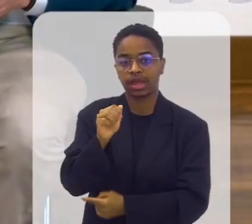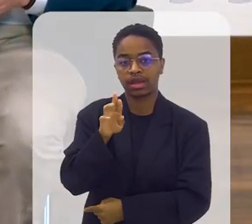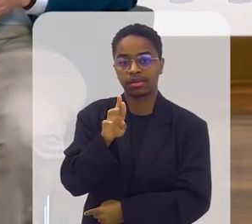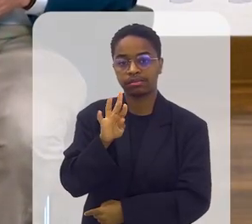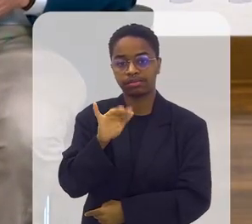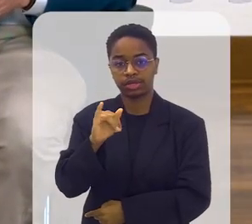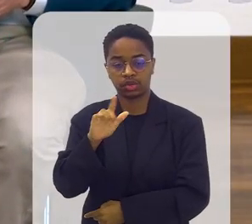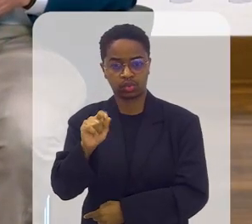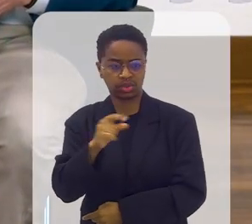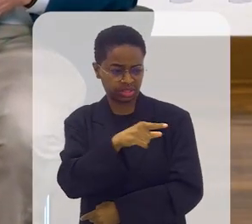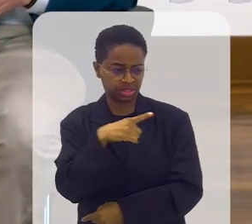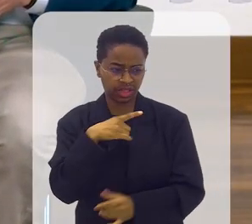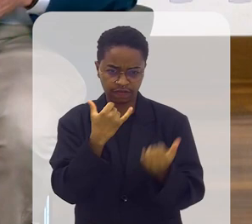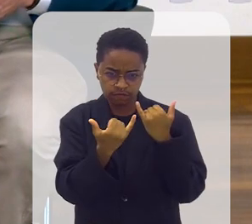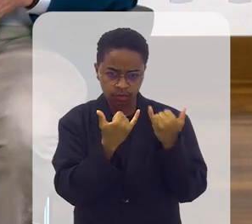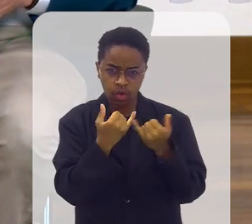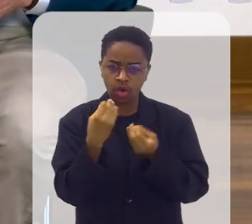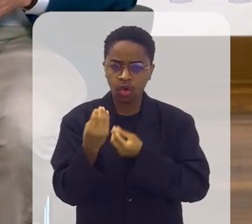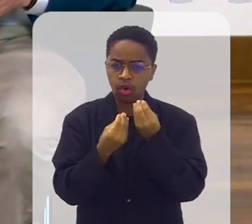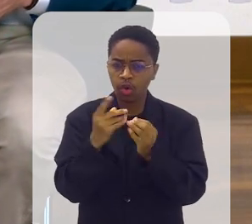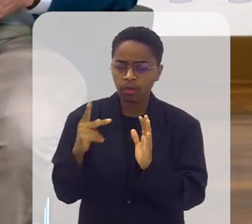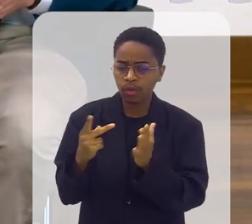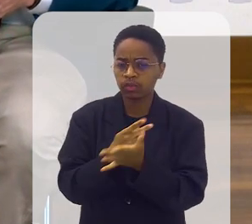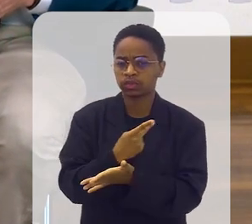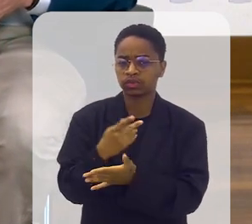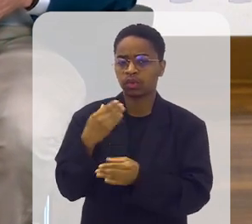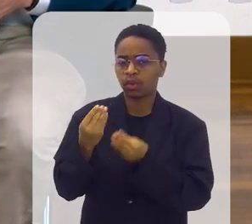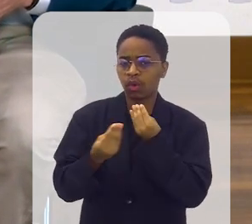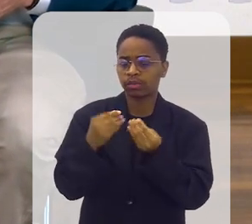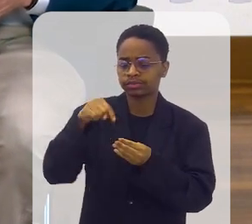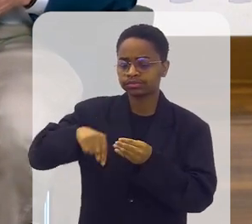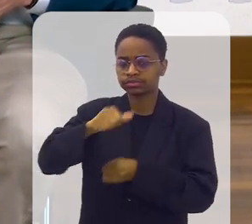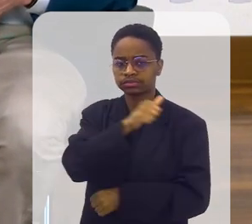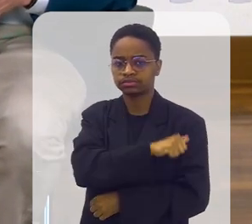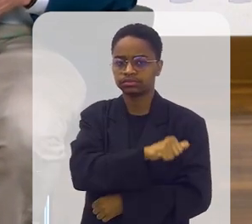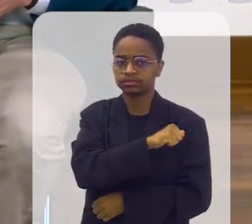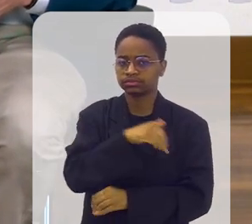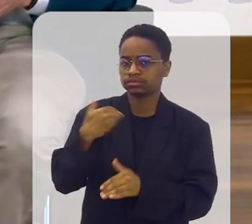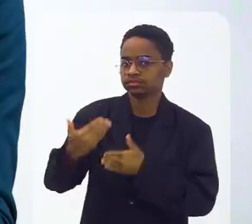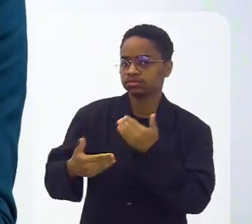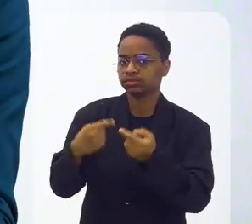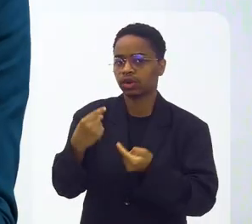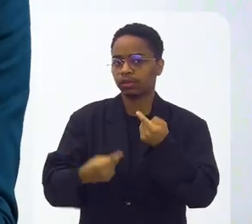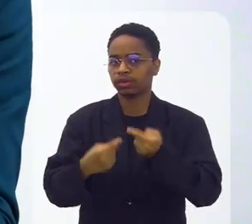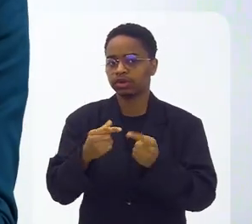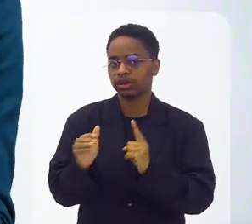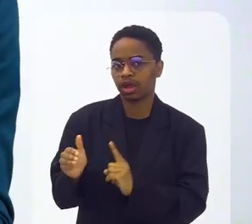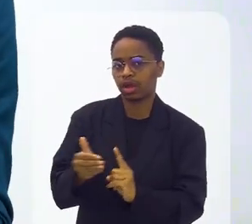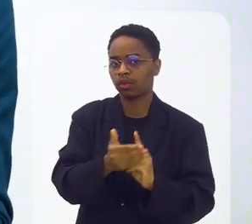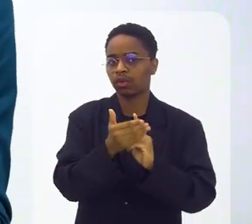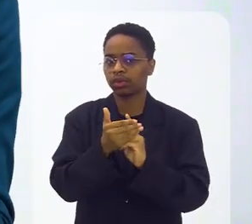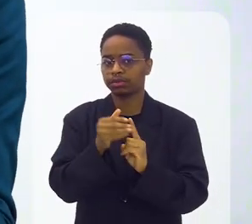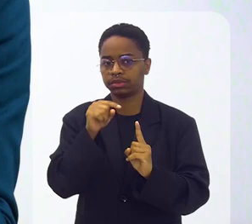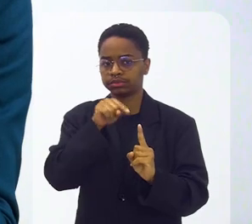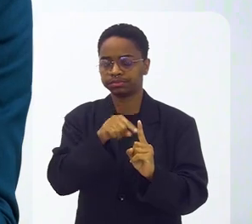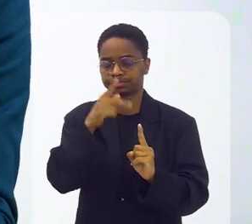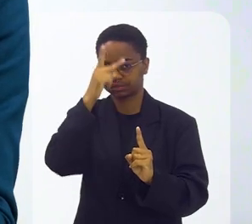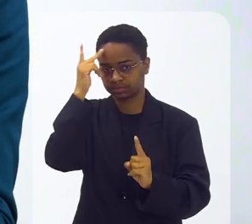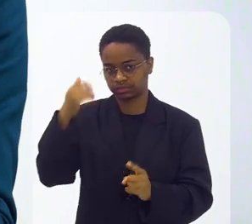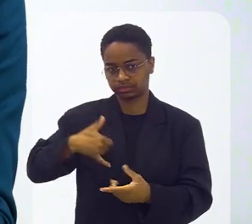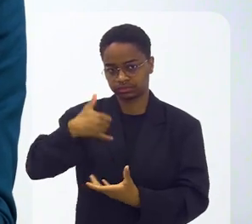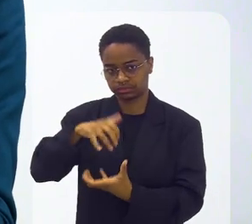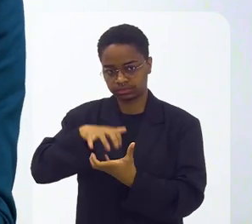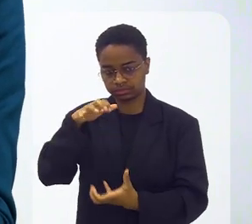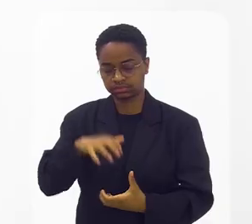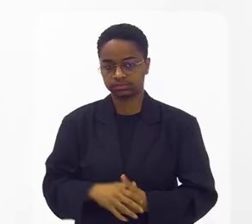tem uma informação a respeito disso? Como se processa hoje, como está no Estado do Rio de Janeiro essa política de acolhimento para